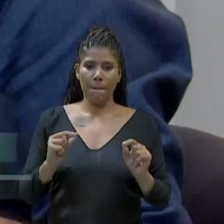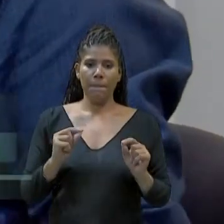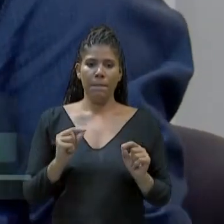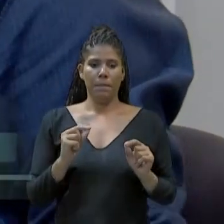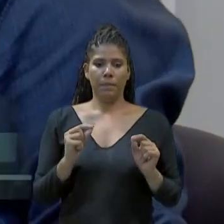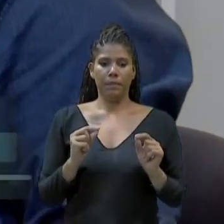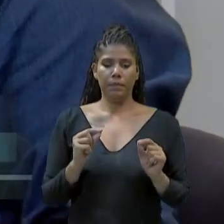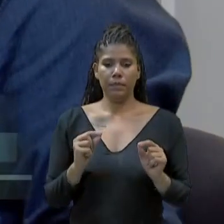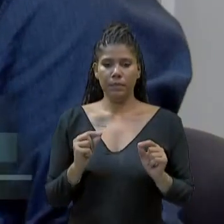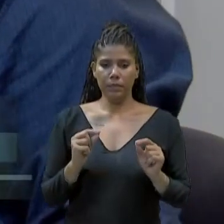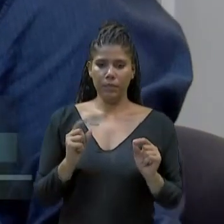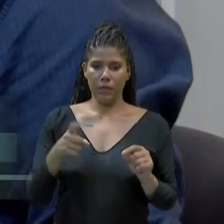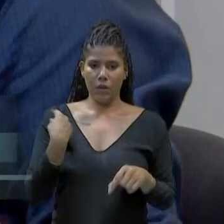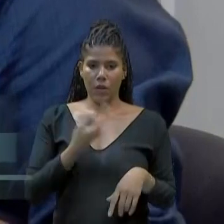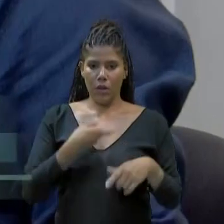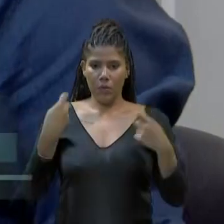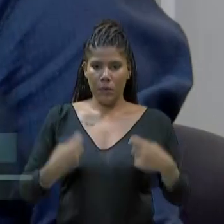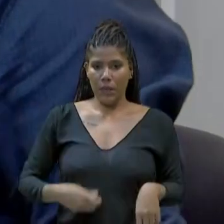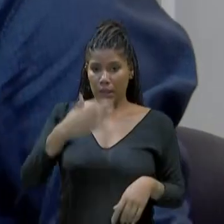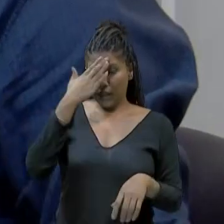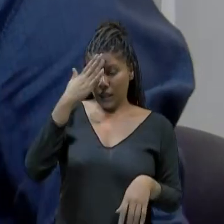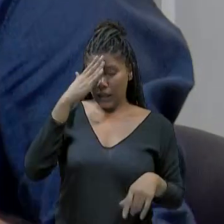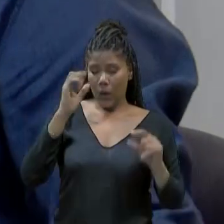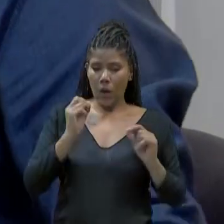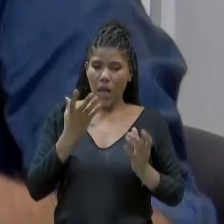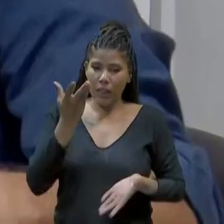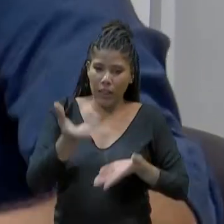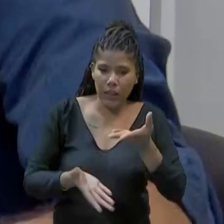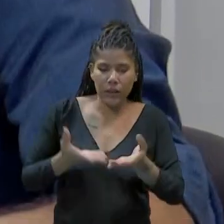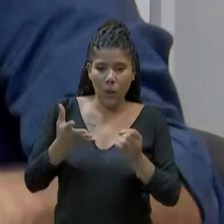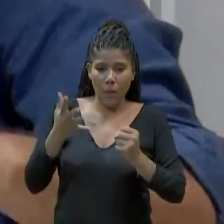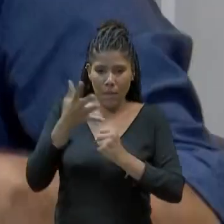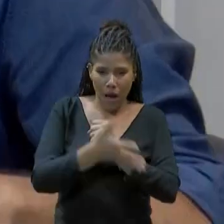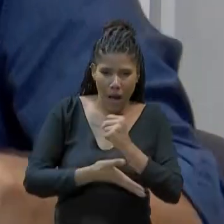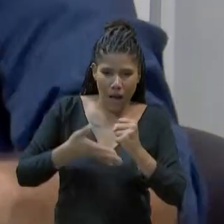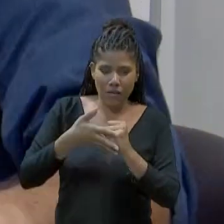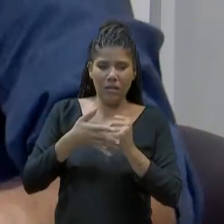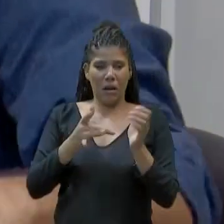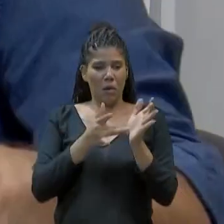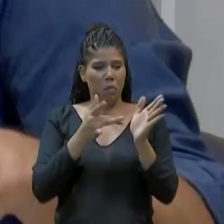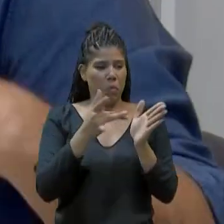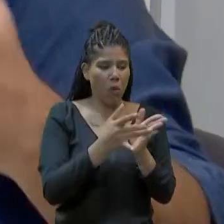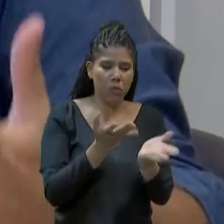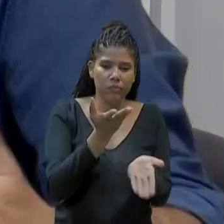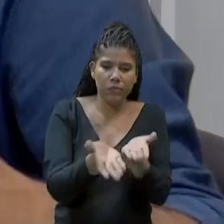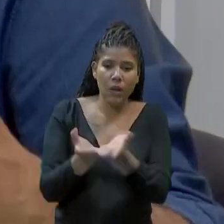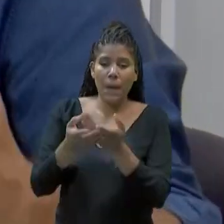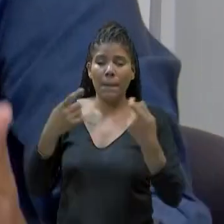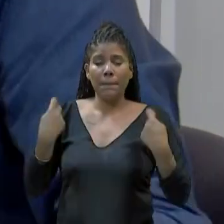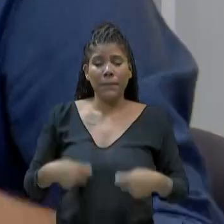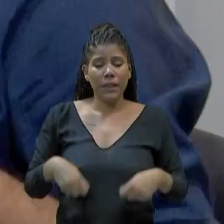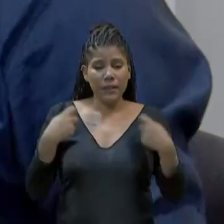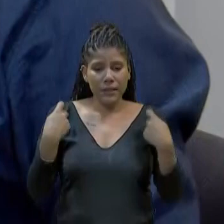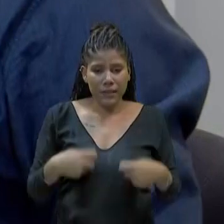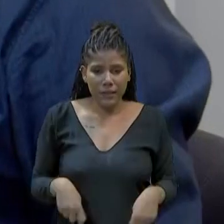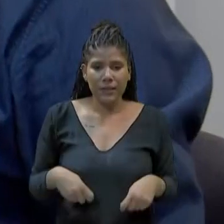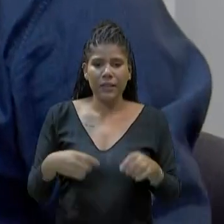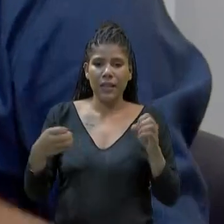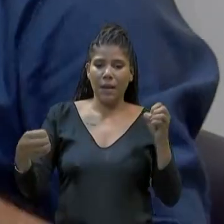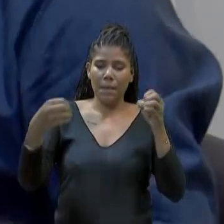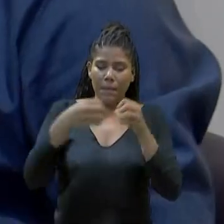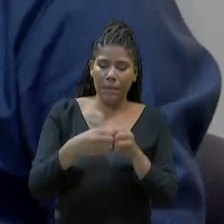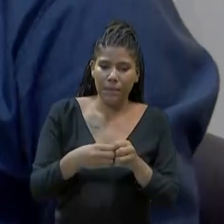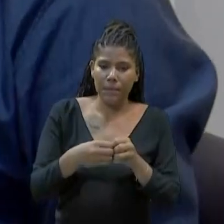A gente precisa entender que a atenção básica necessita estar cada vez mais próximo da população que usa, que é a população exatamente com o menor poder aquisitivo